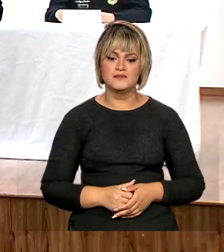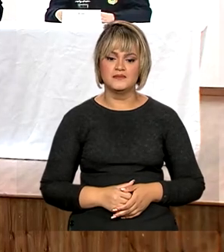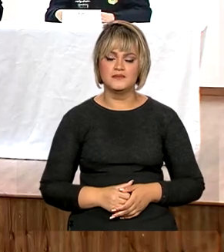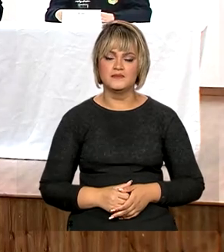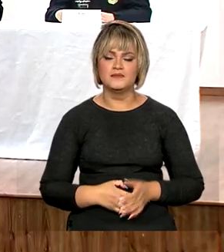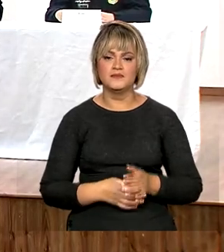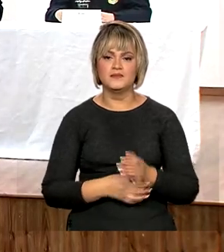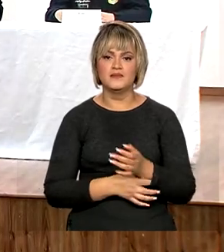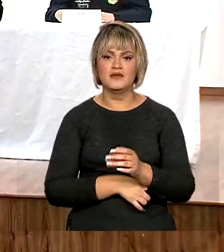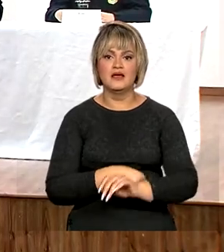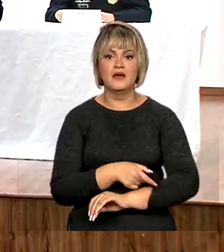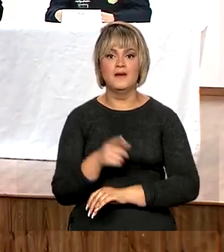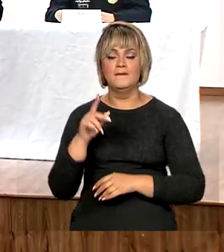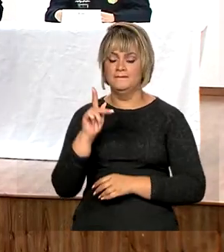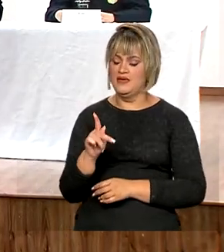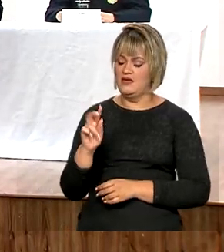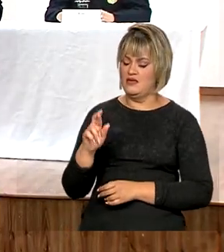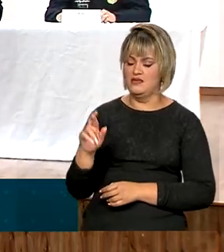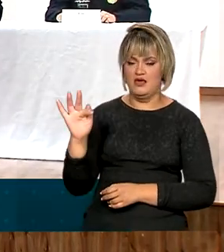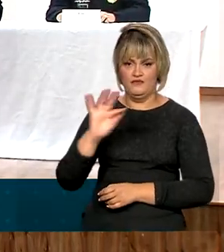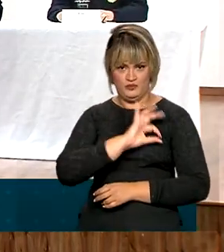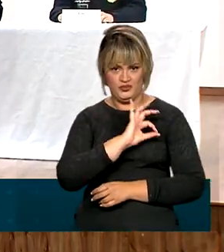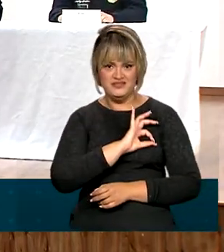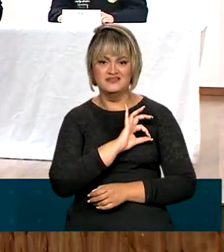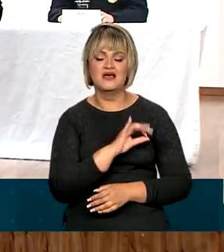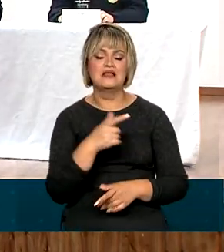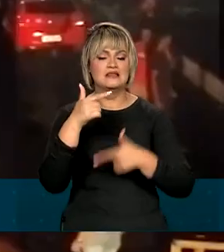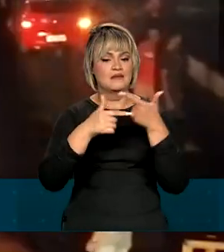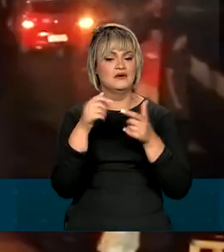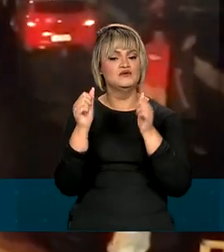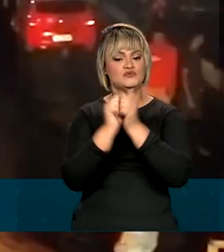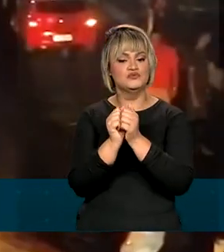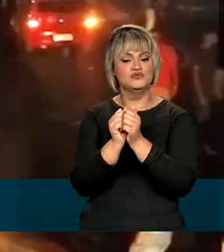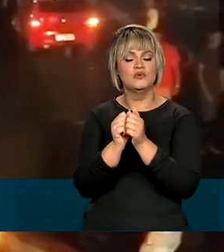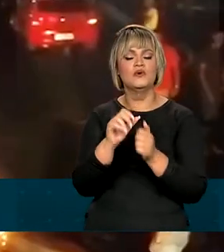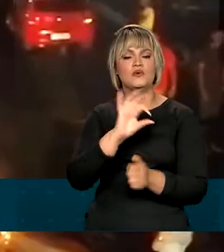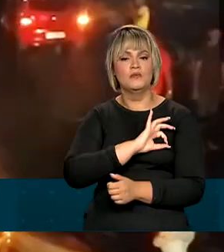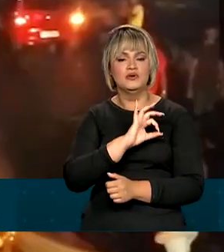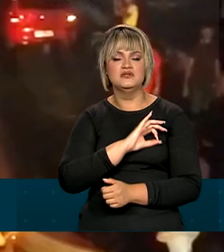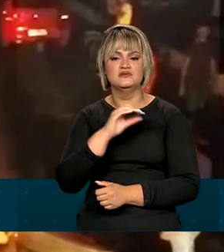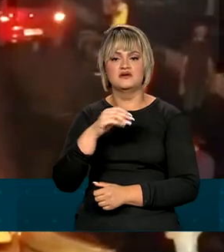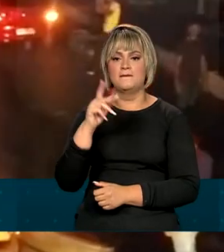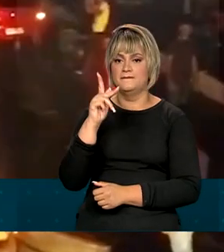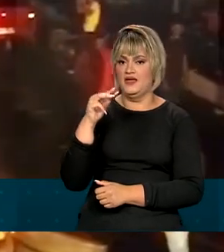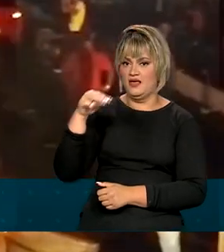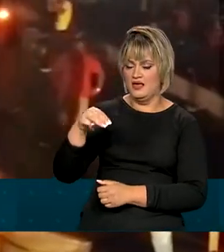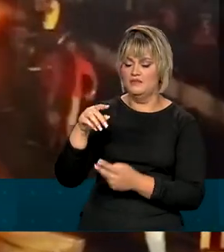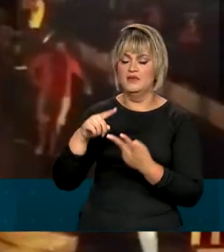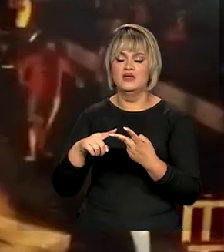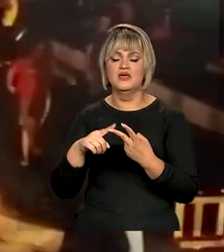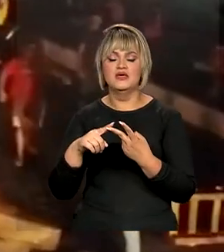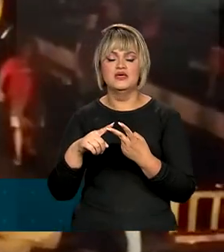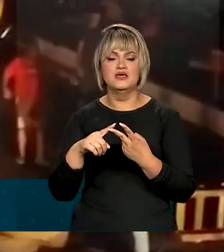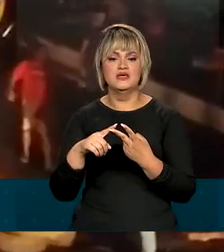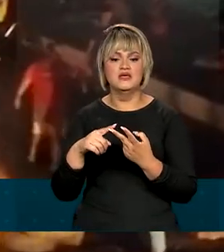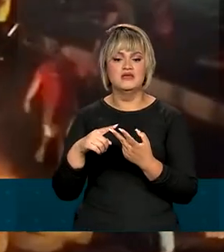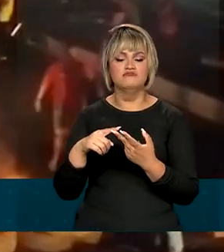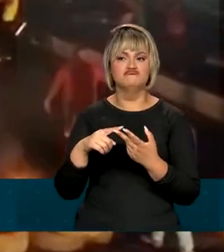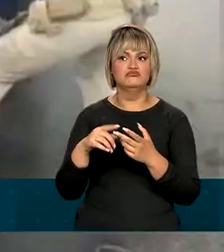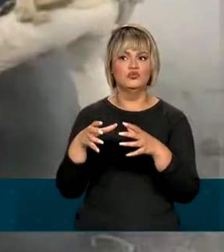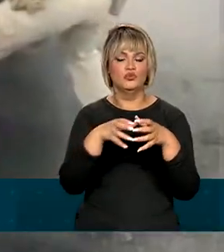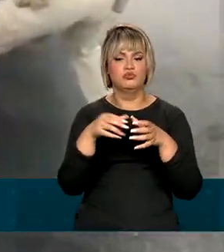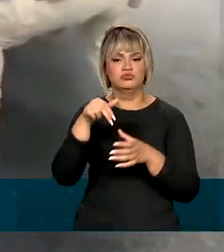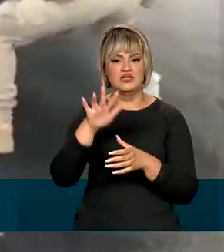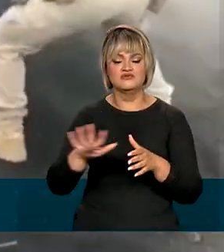A Polícia Rodoviária Federal trabalha em conjunto com as polícias militares e a Força Nacional em todo o